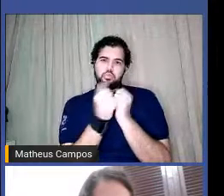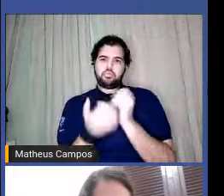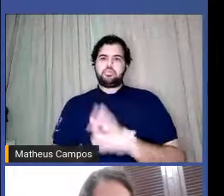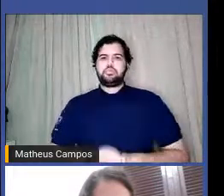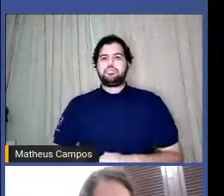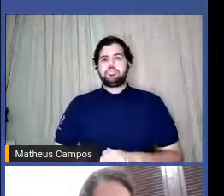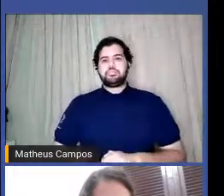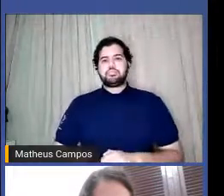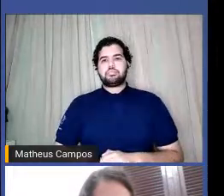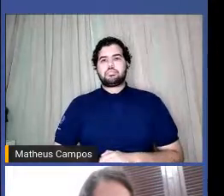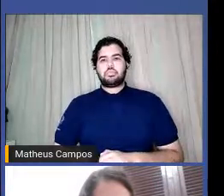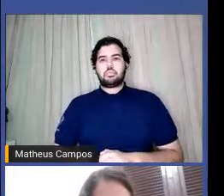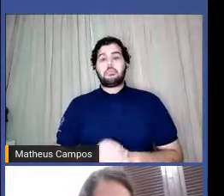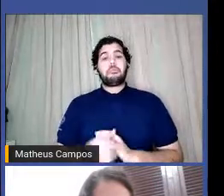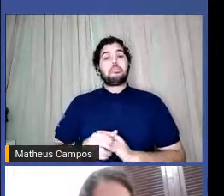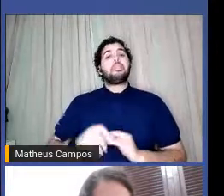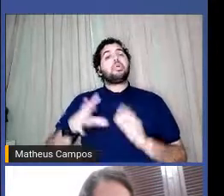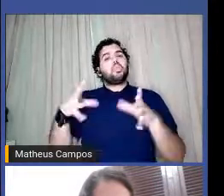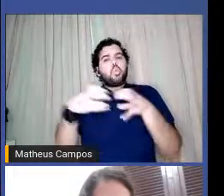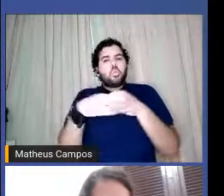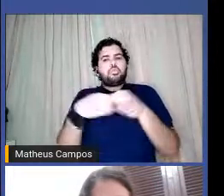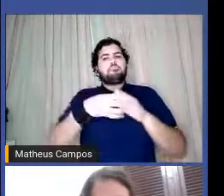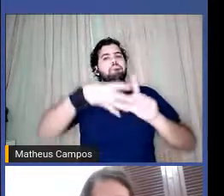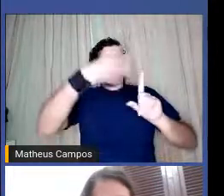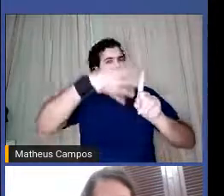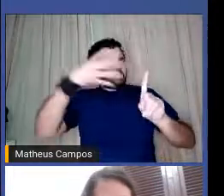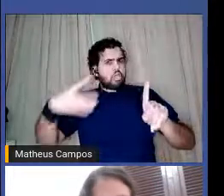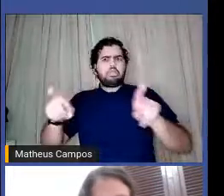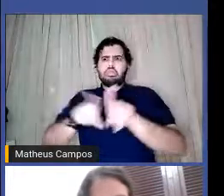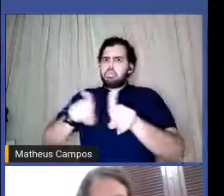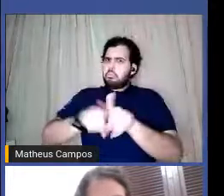A galera LGBT também escreve, né?